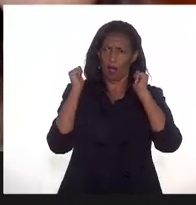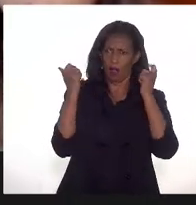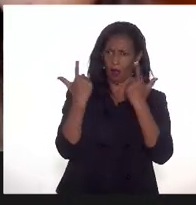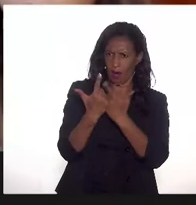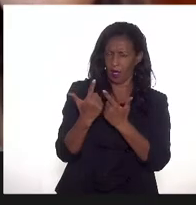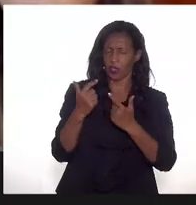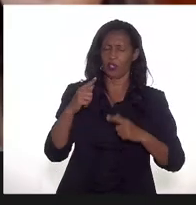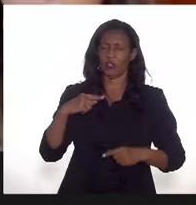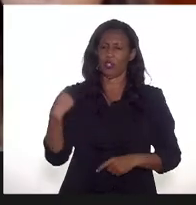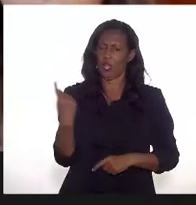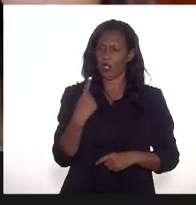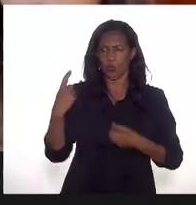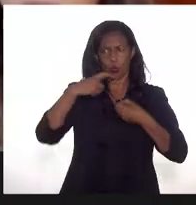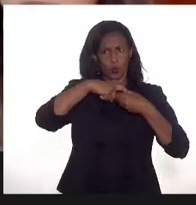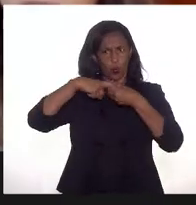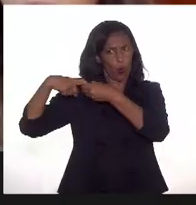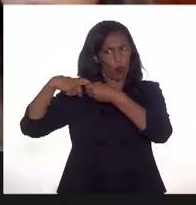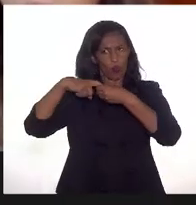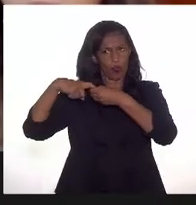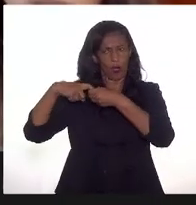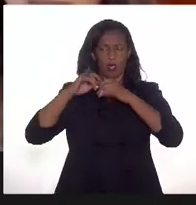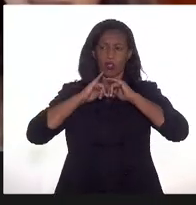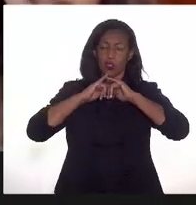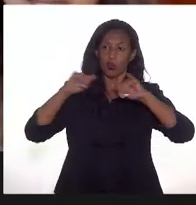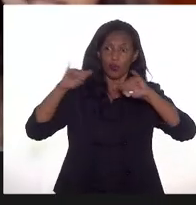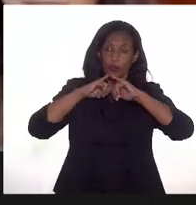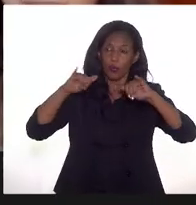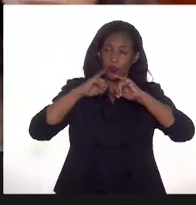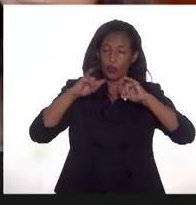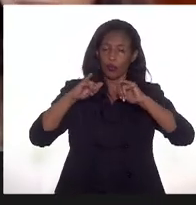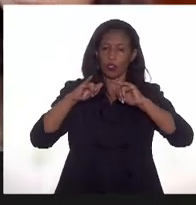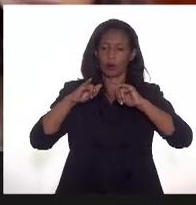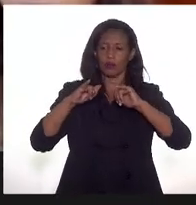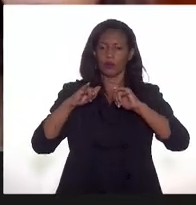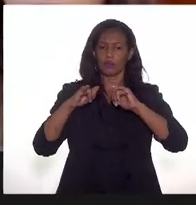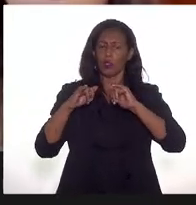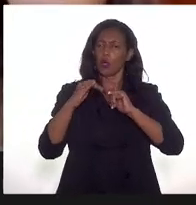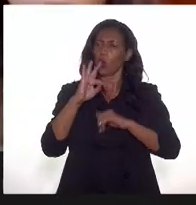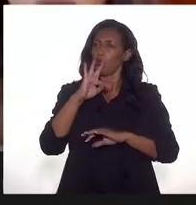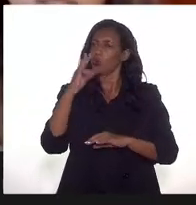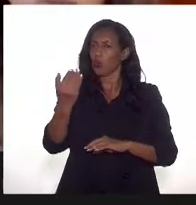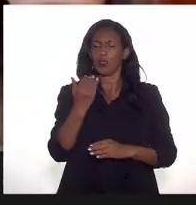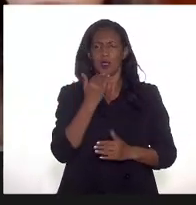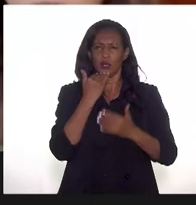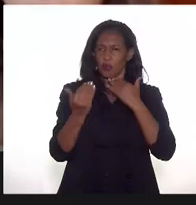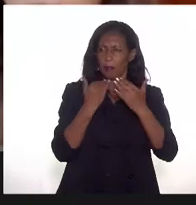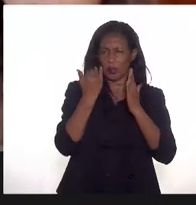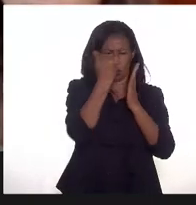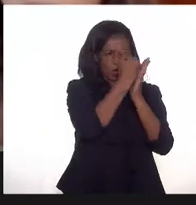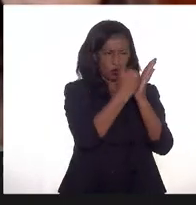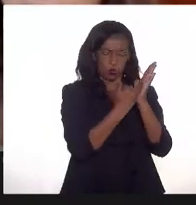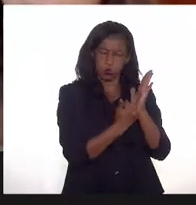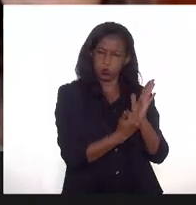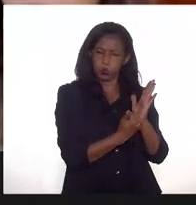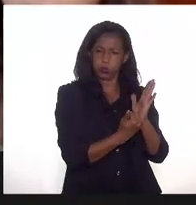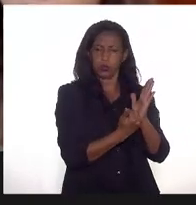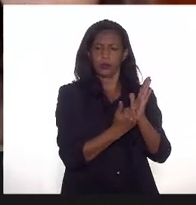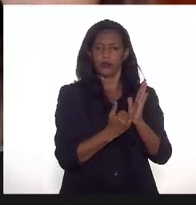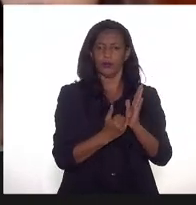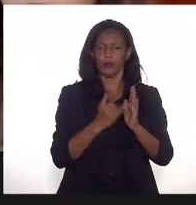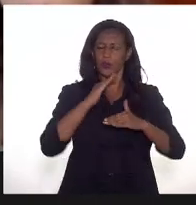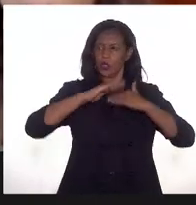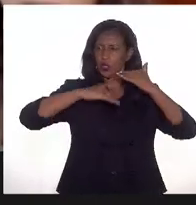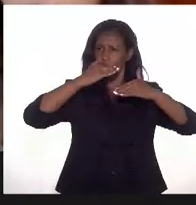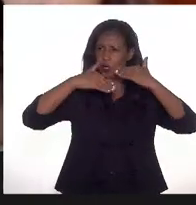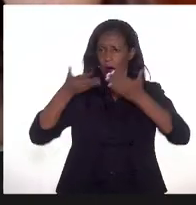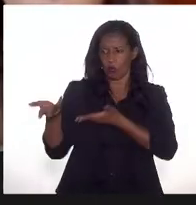convênio que nós divulgamos as previsões de produção de todos os nossos programas e planos de documento